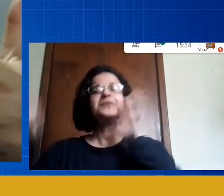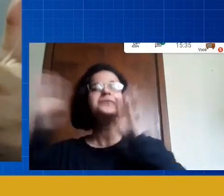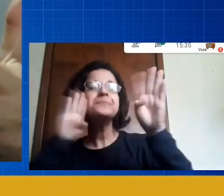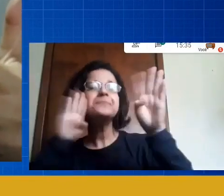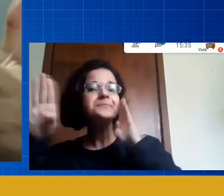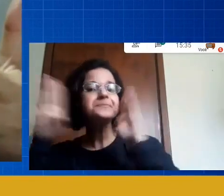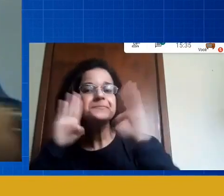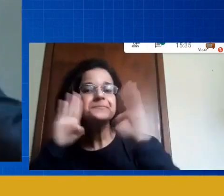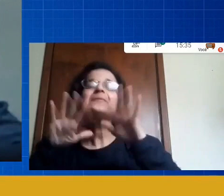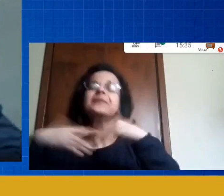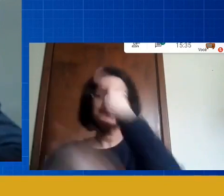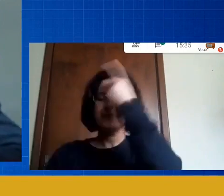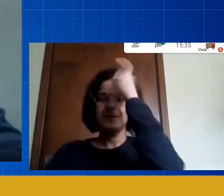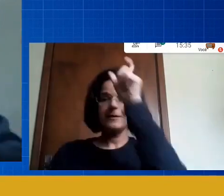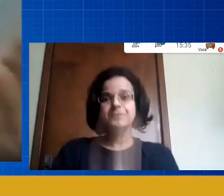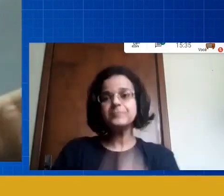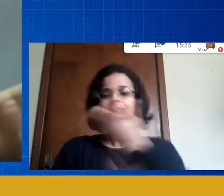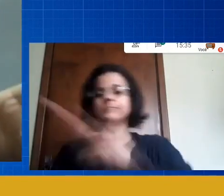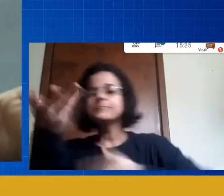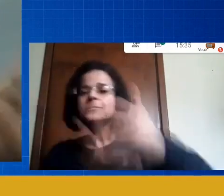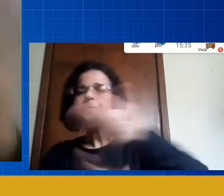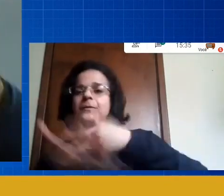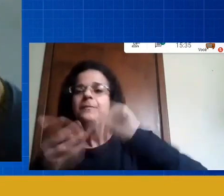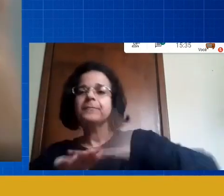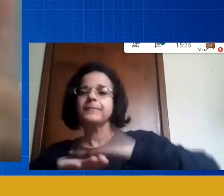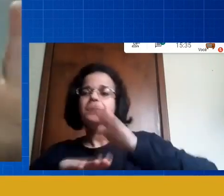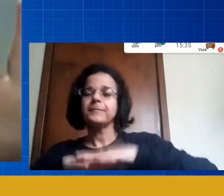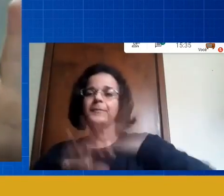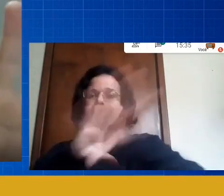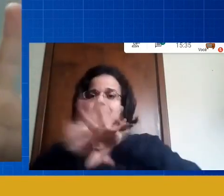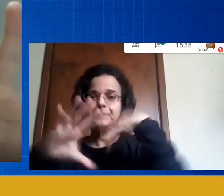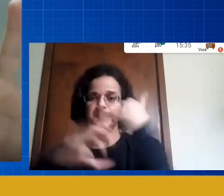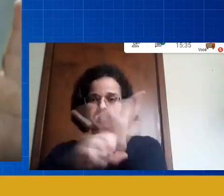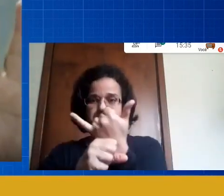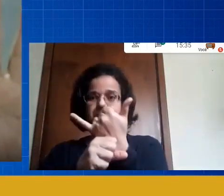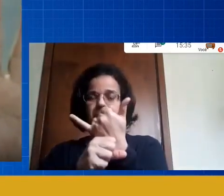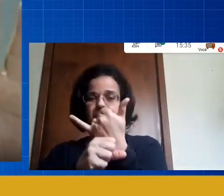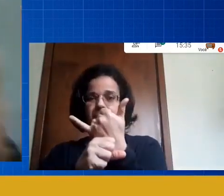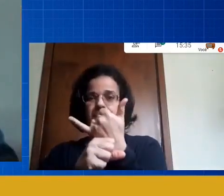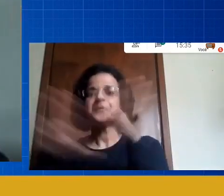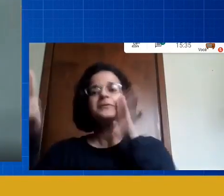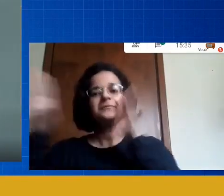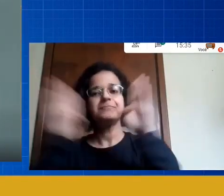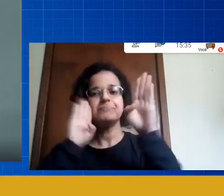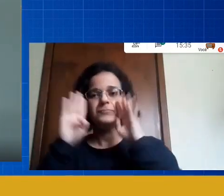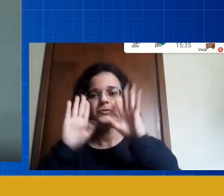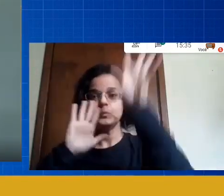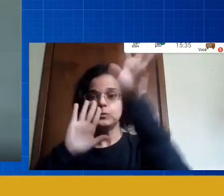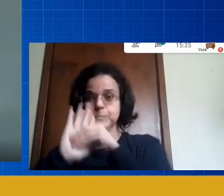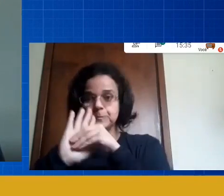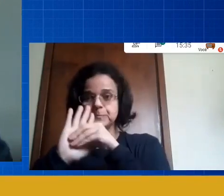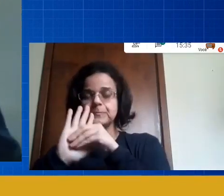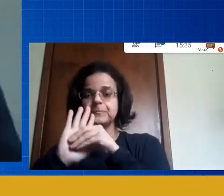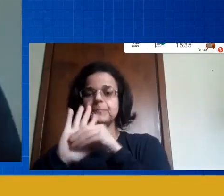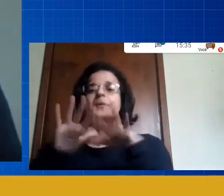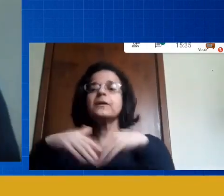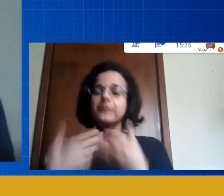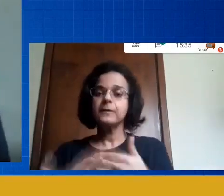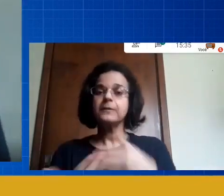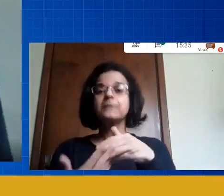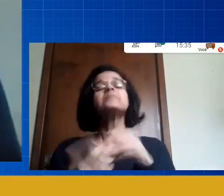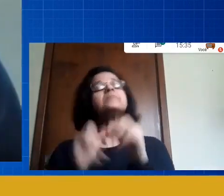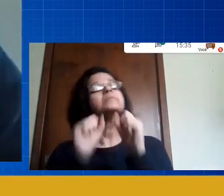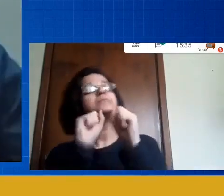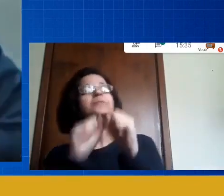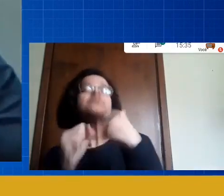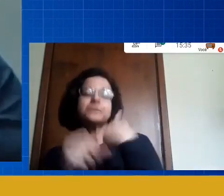interagem mais com a gente pelo youtube e pelo facebook fica tudo gravado lá e Adriana se você me permite